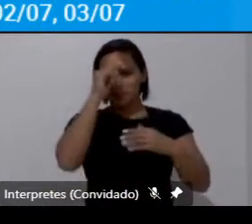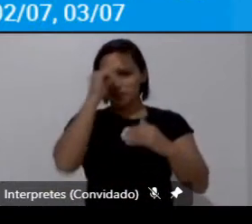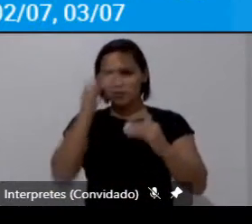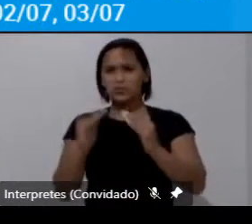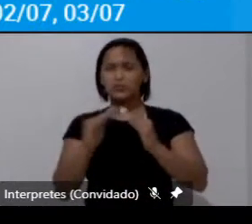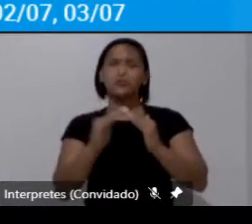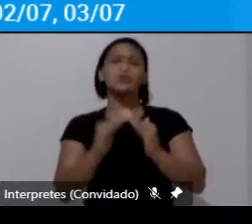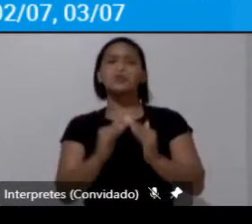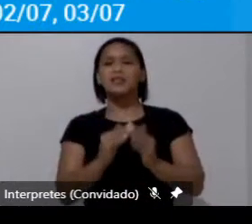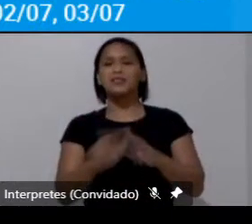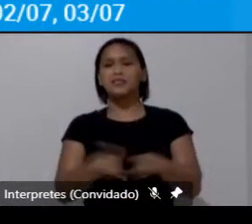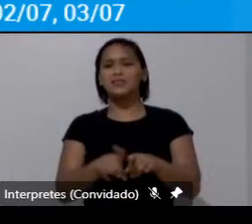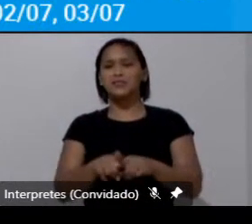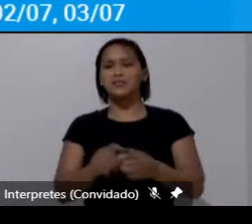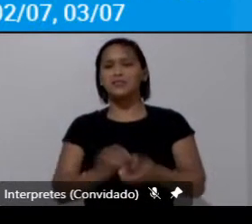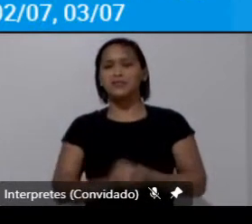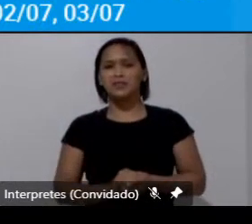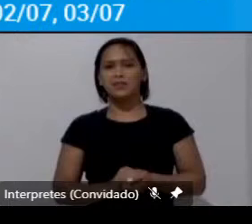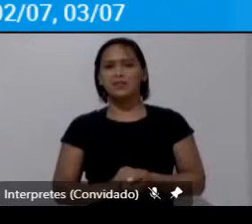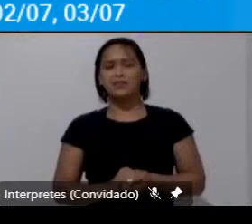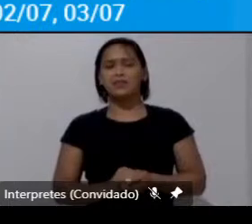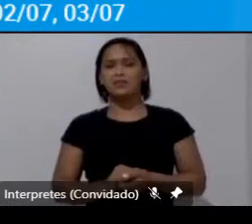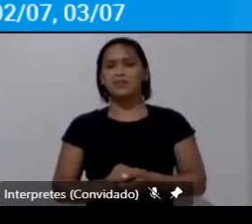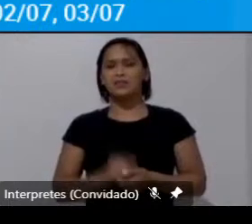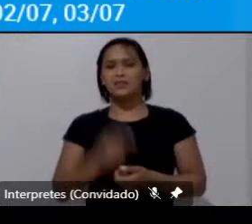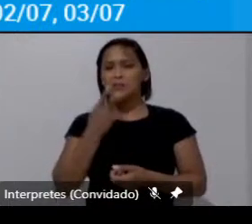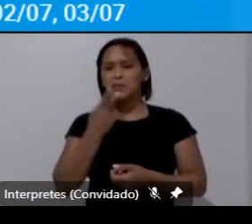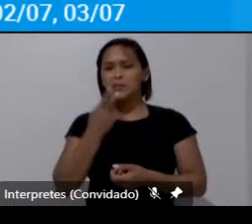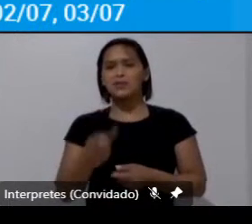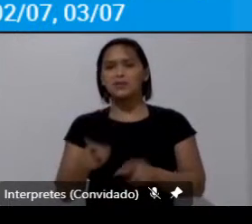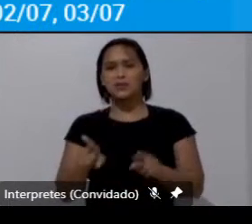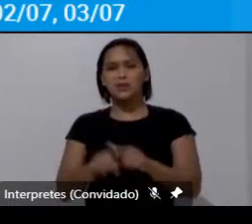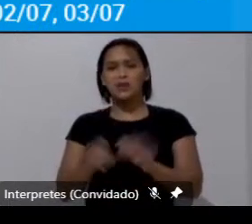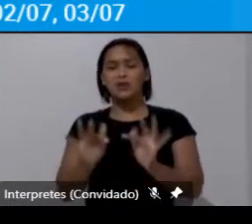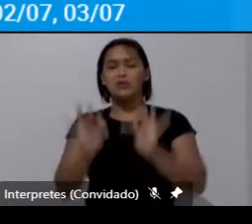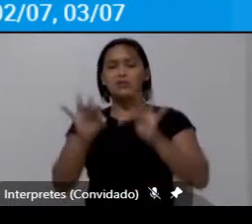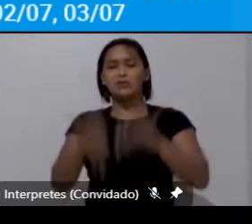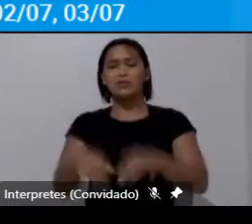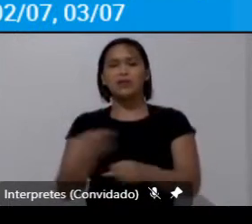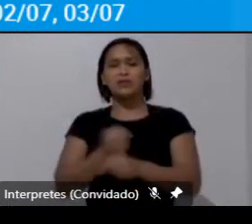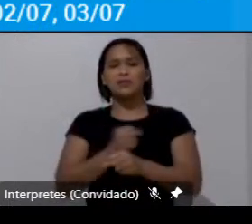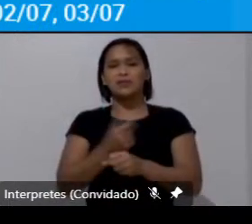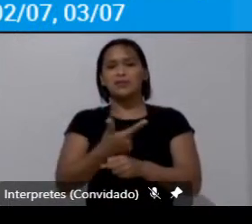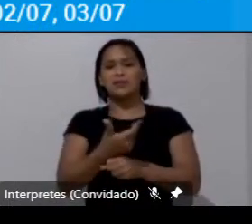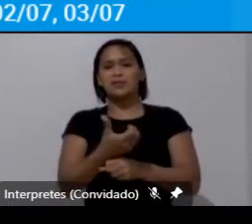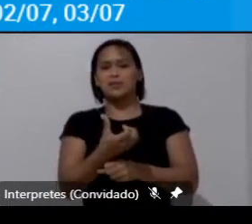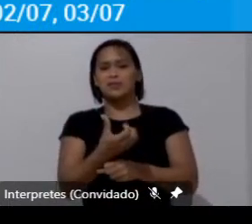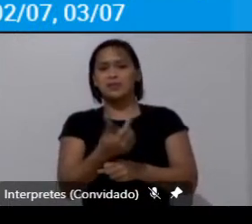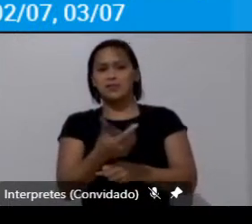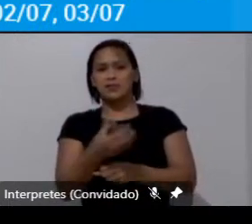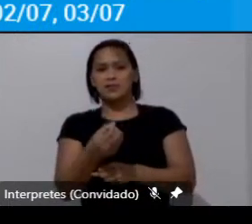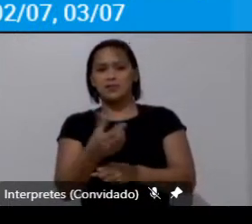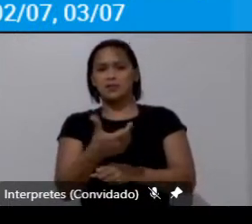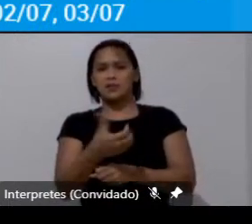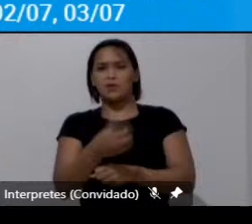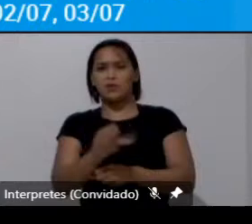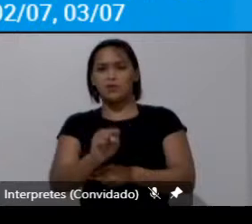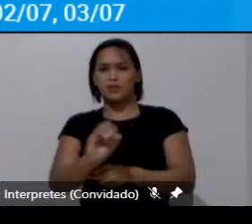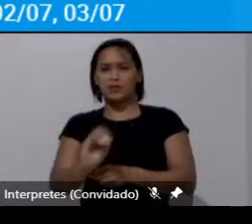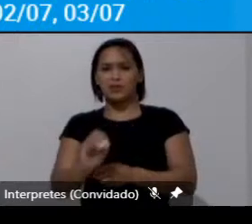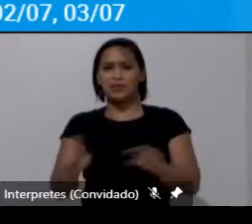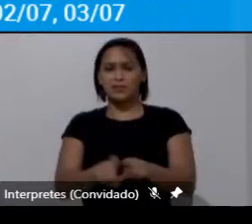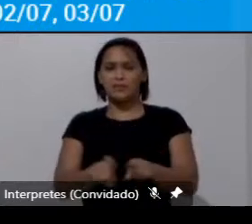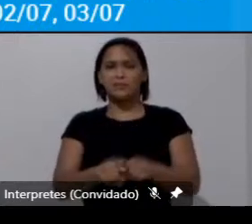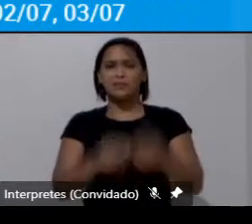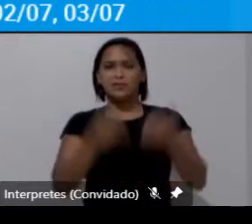da epidemia de meningite dos anos 70 80 vejam vocês mas existe muita área